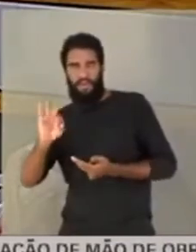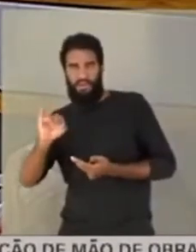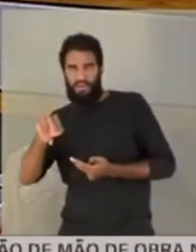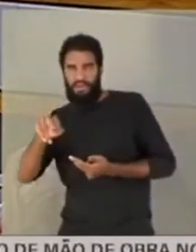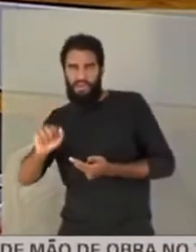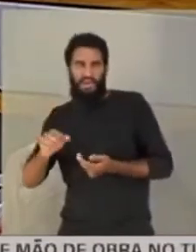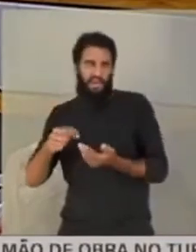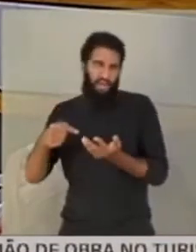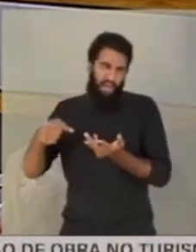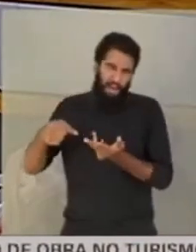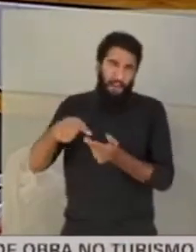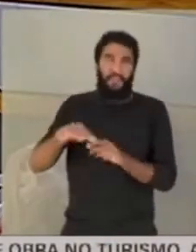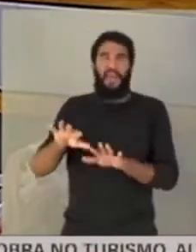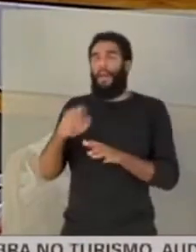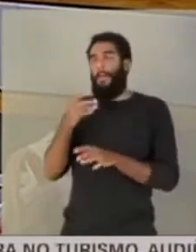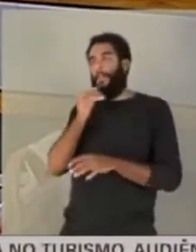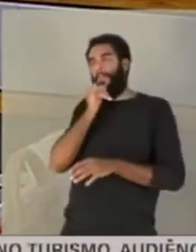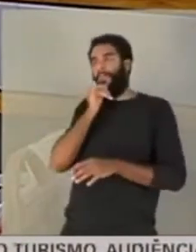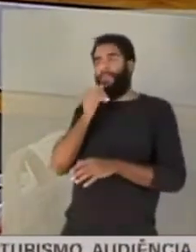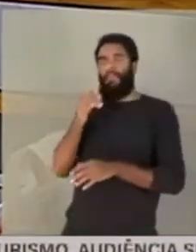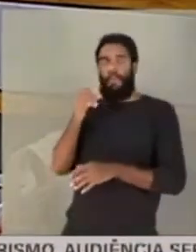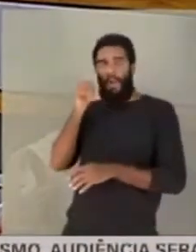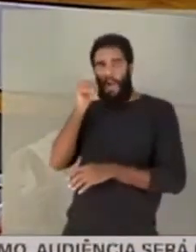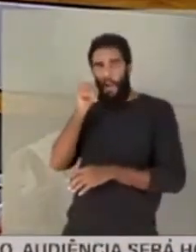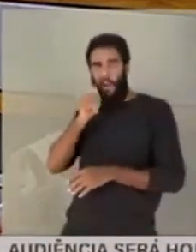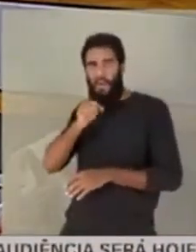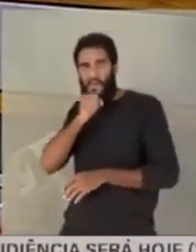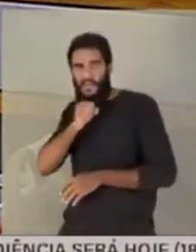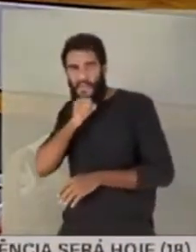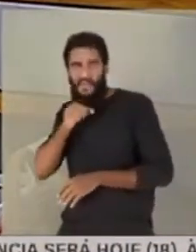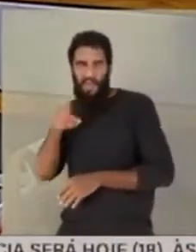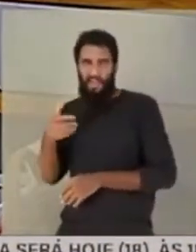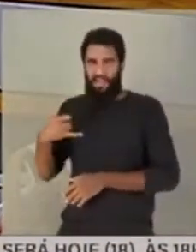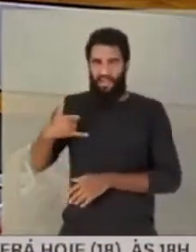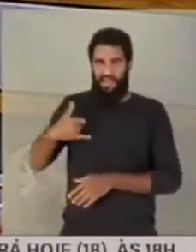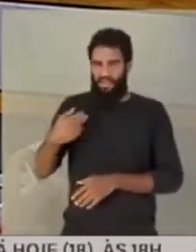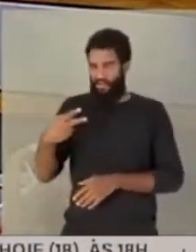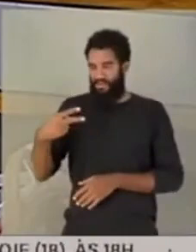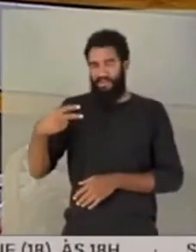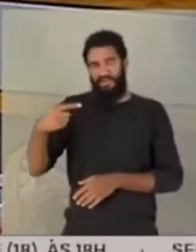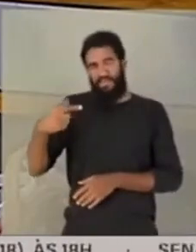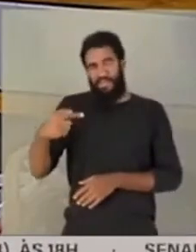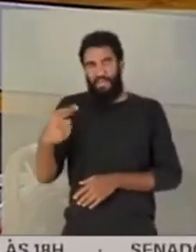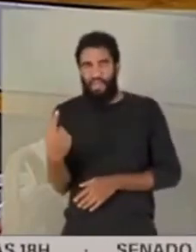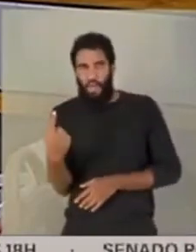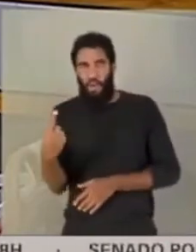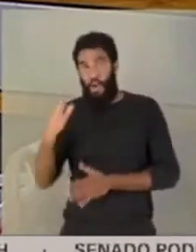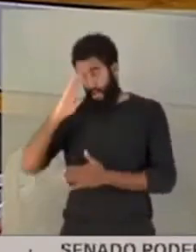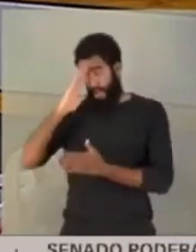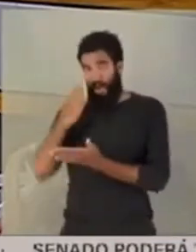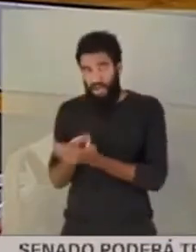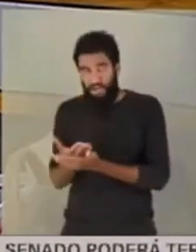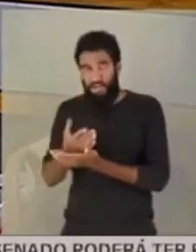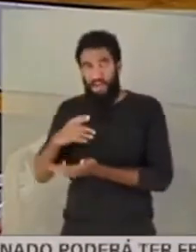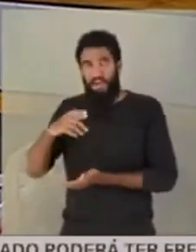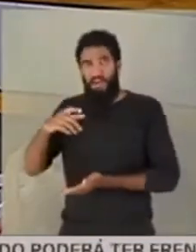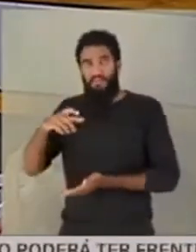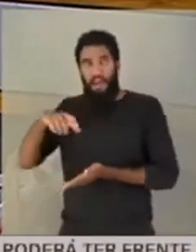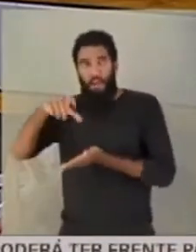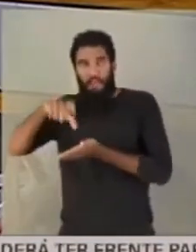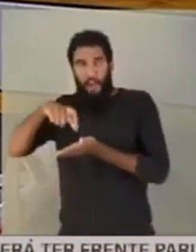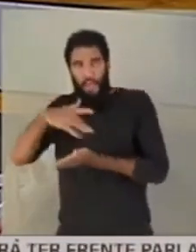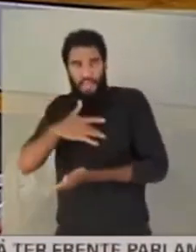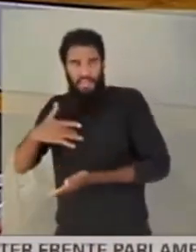falar para uma idosa de 71 anos que confia no convênio, que aquele